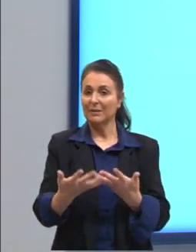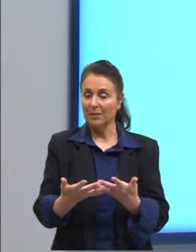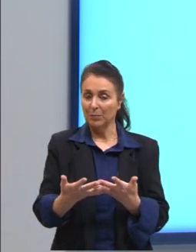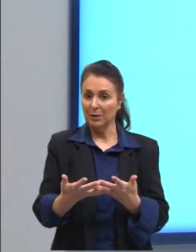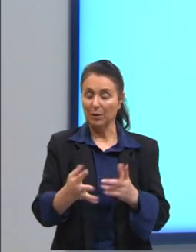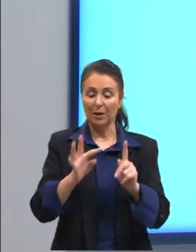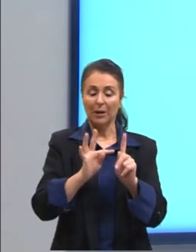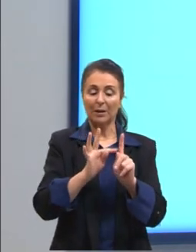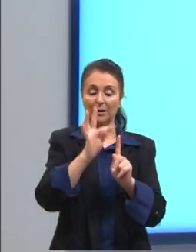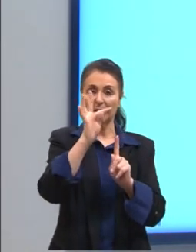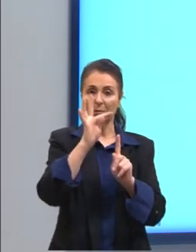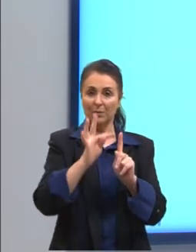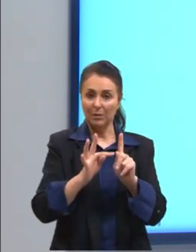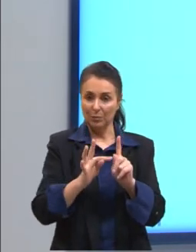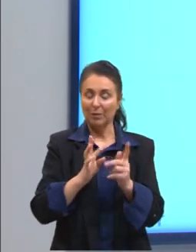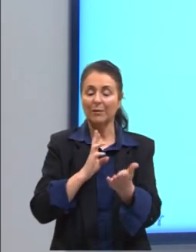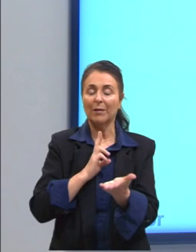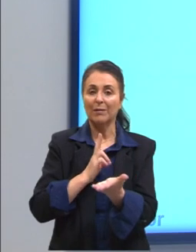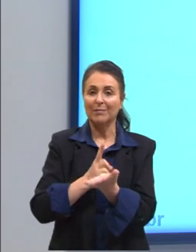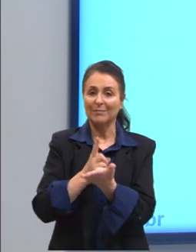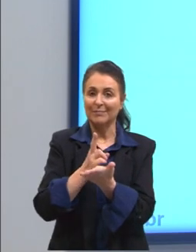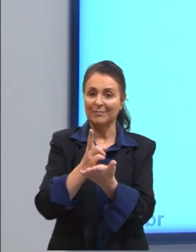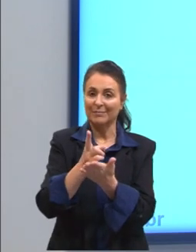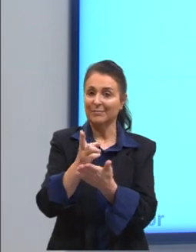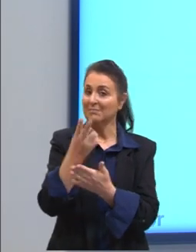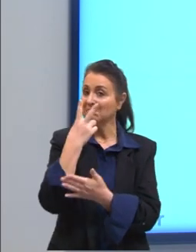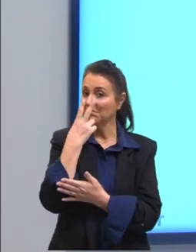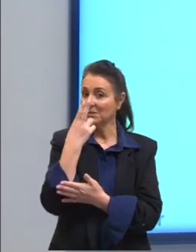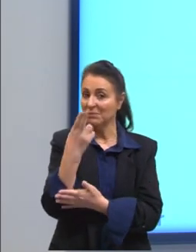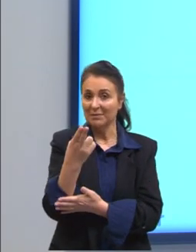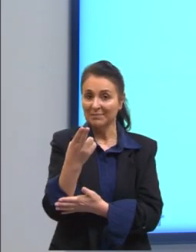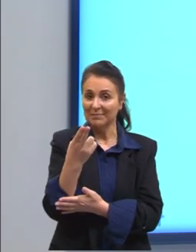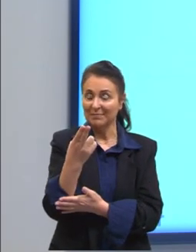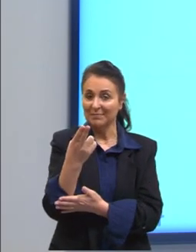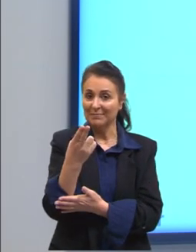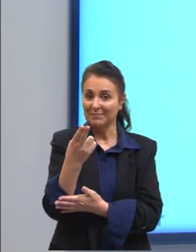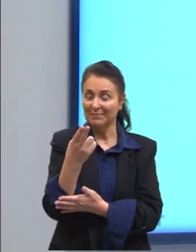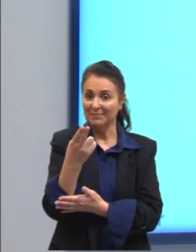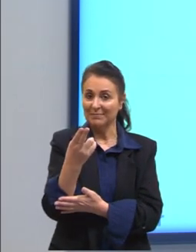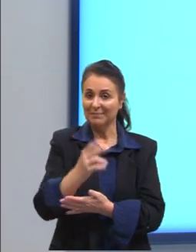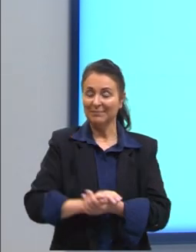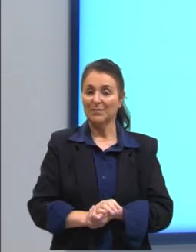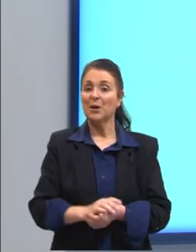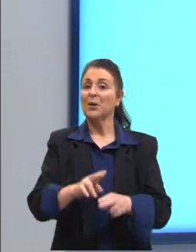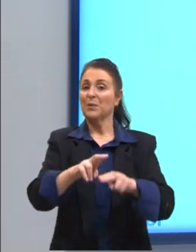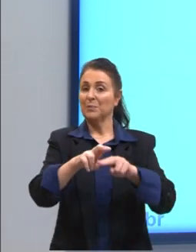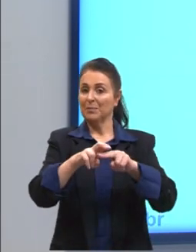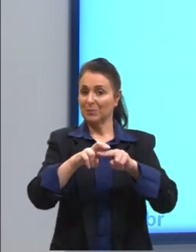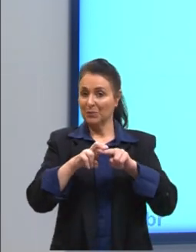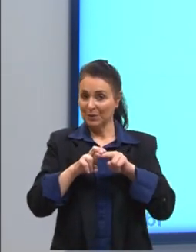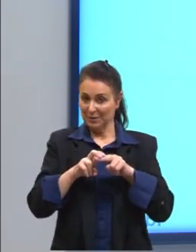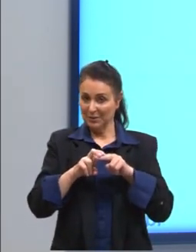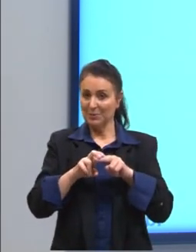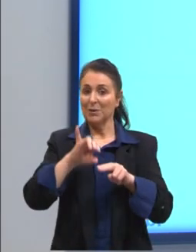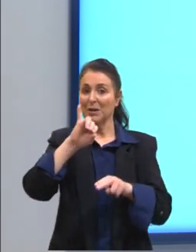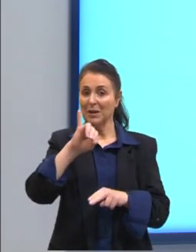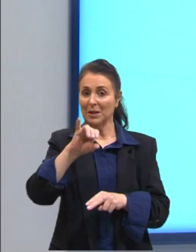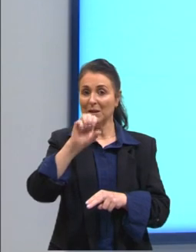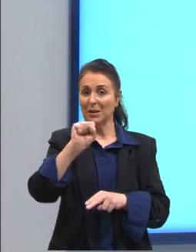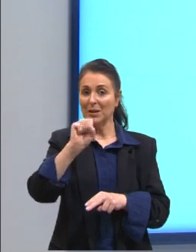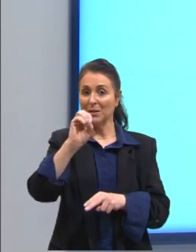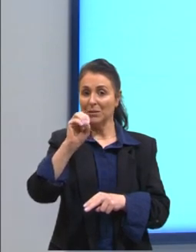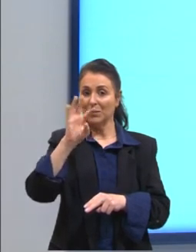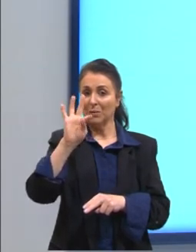a temperatura vai permanecer constante, igual. Por isso que é isotérmica. E